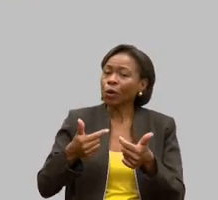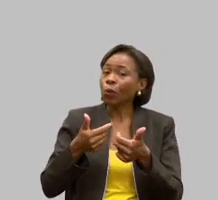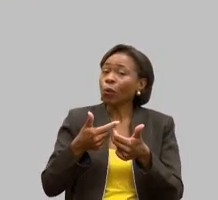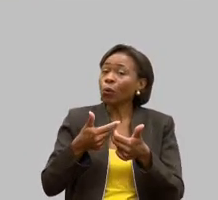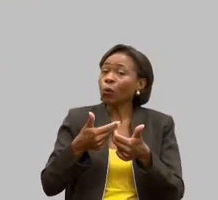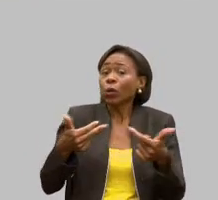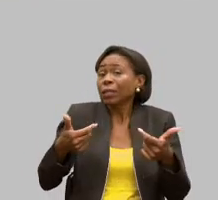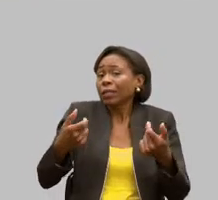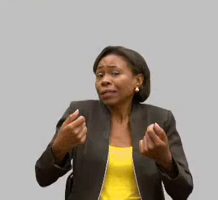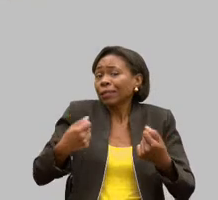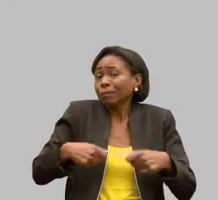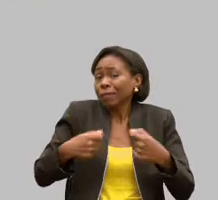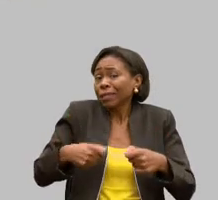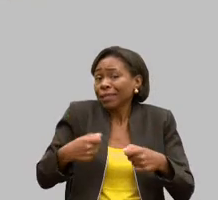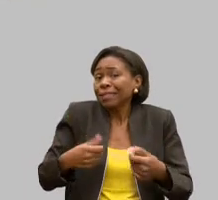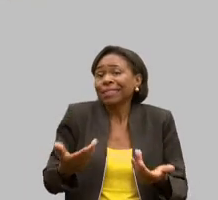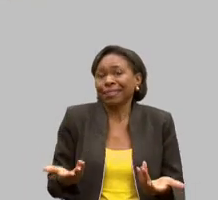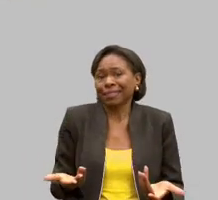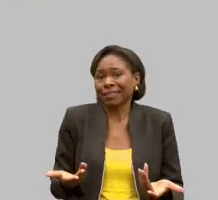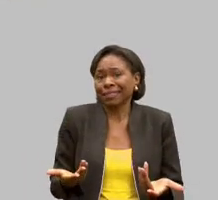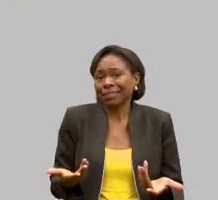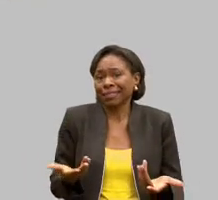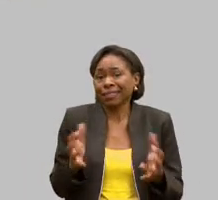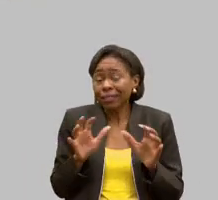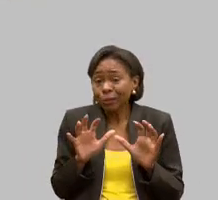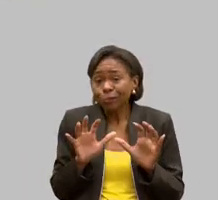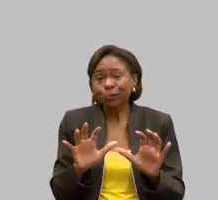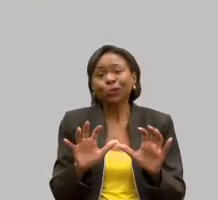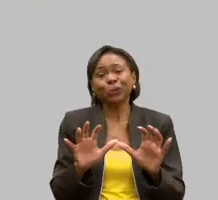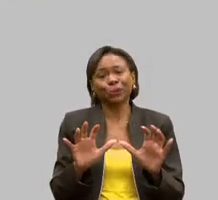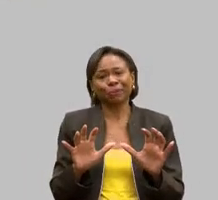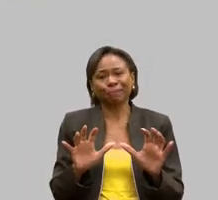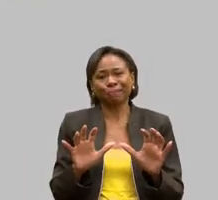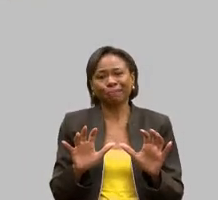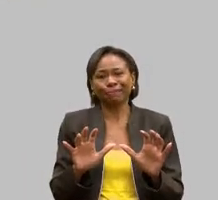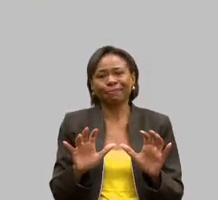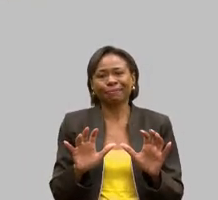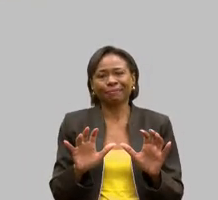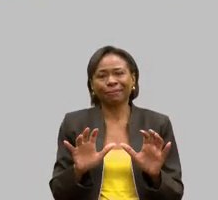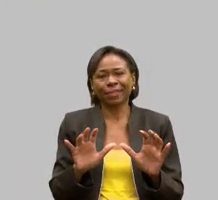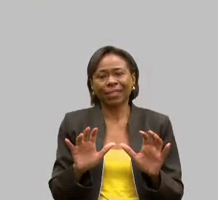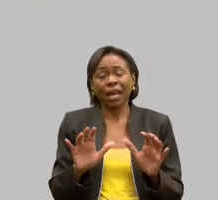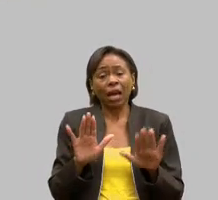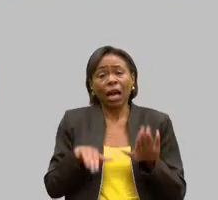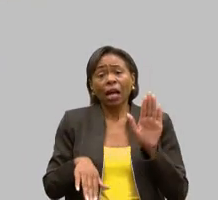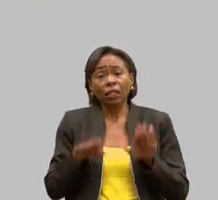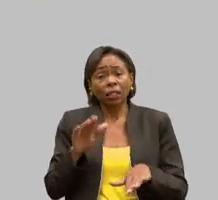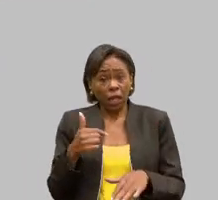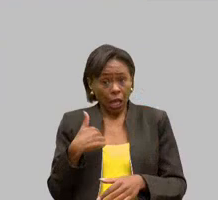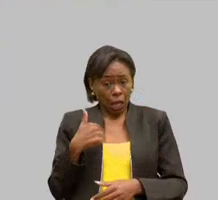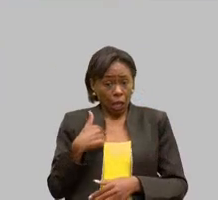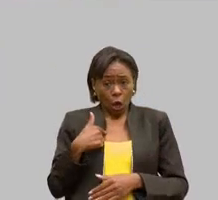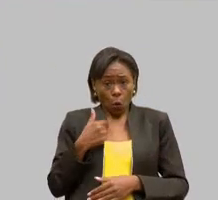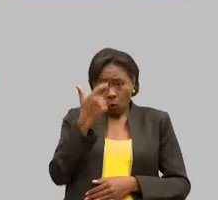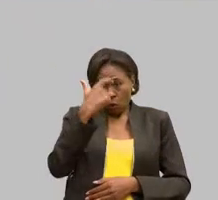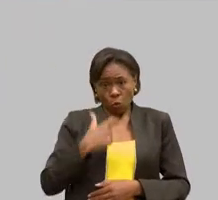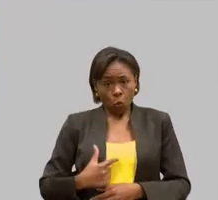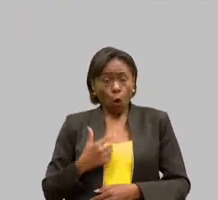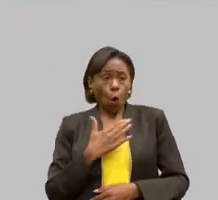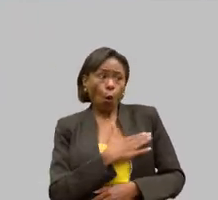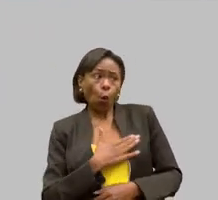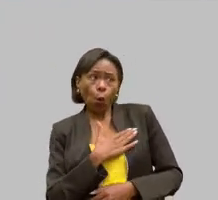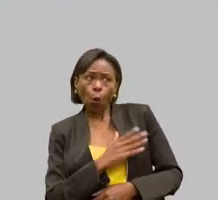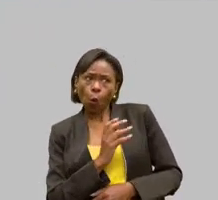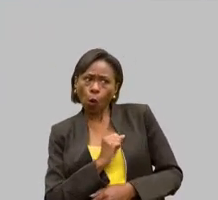é isso. Nós estamos para isso. Às vezes, eu, Alison, gosto de fazer isso.